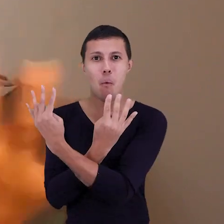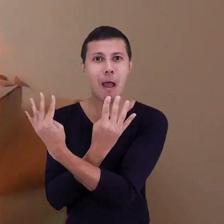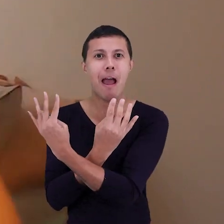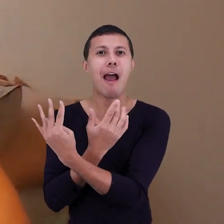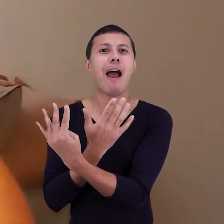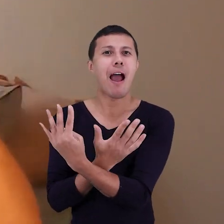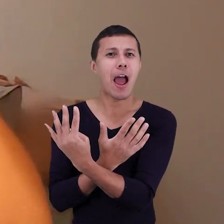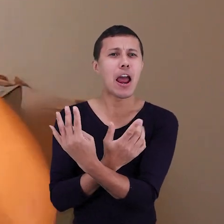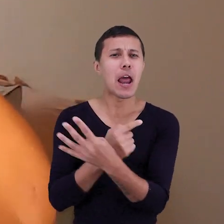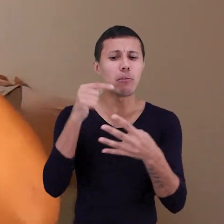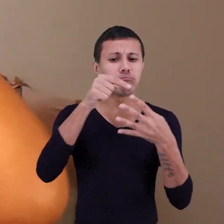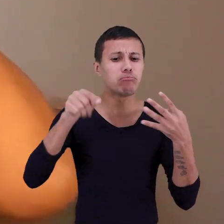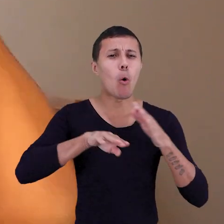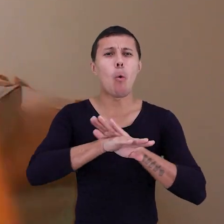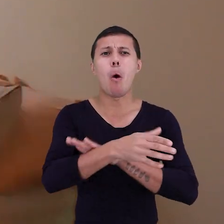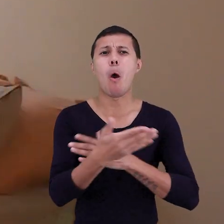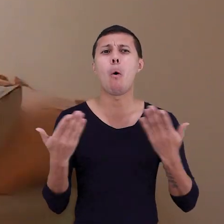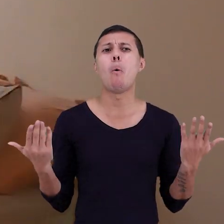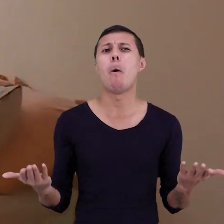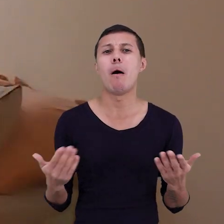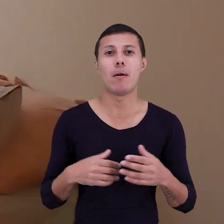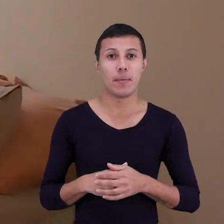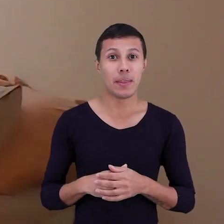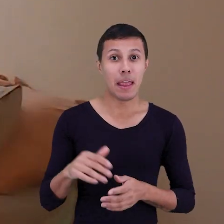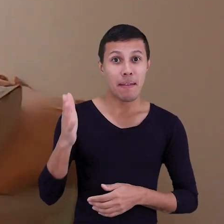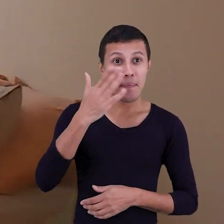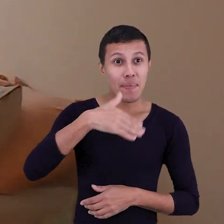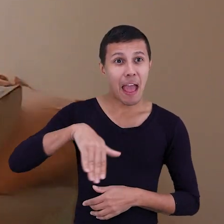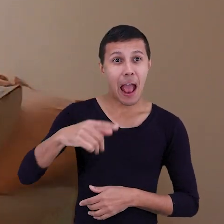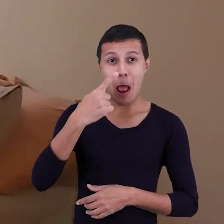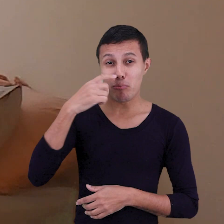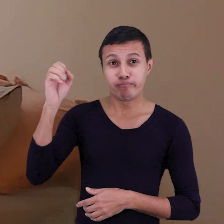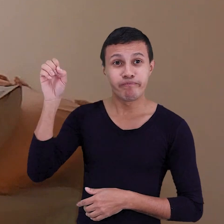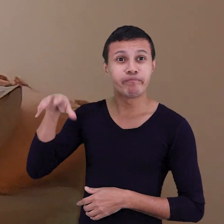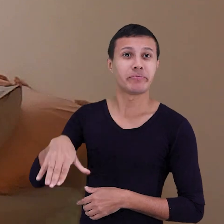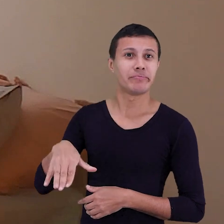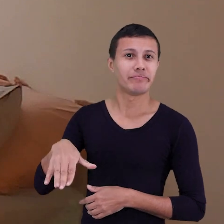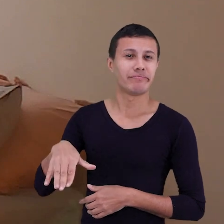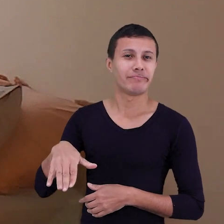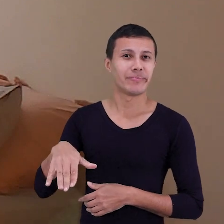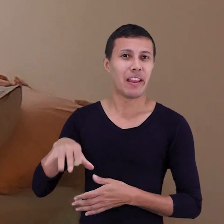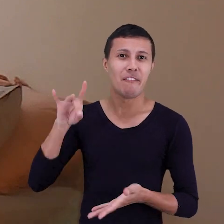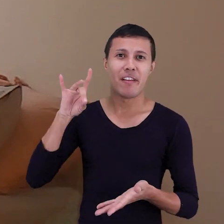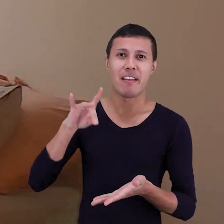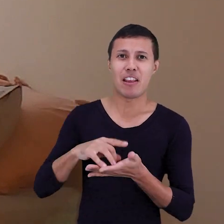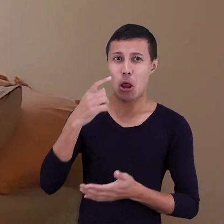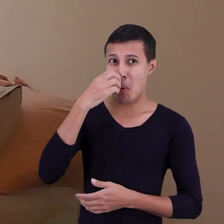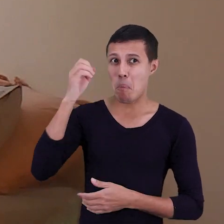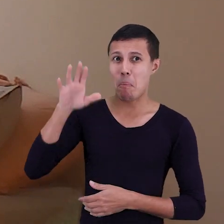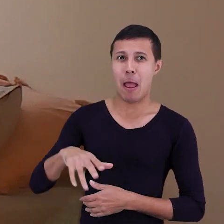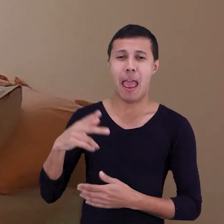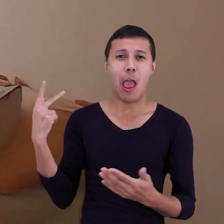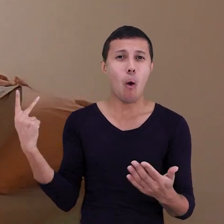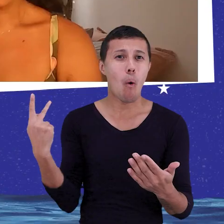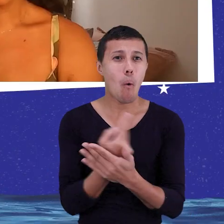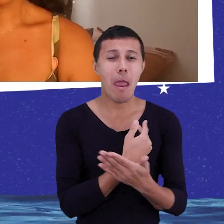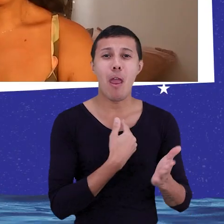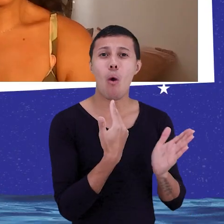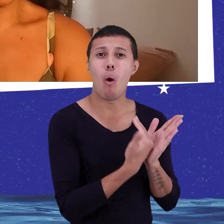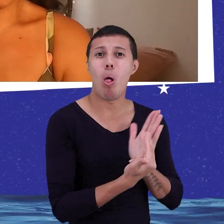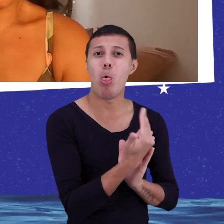quais são esses 4 hábitos. Nós trabalhamos na área de resíduos, e na verdade resíduos a gente fala que é um erro de design,